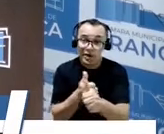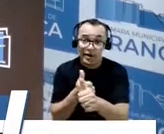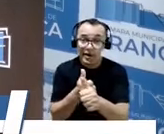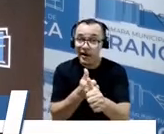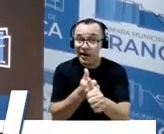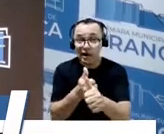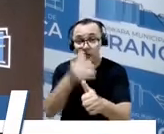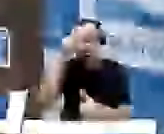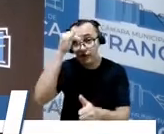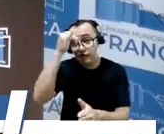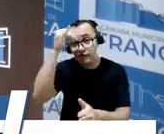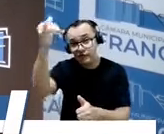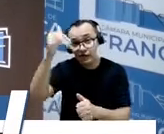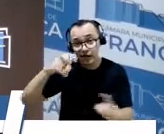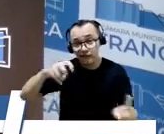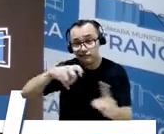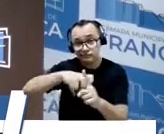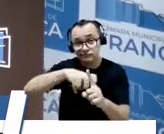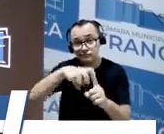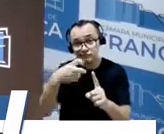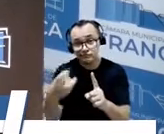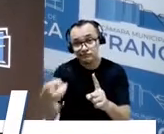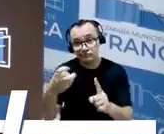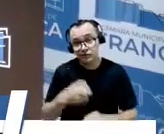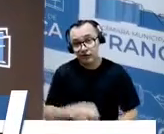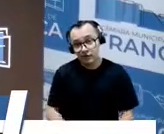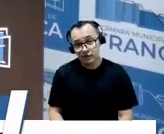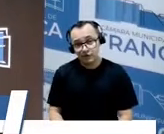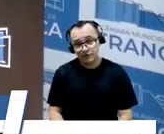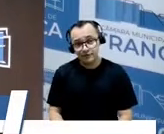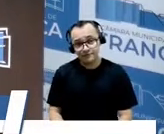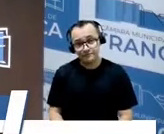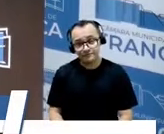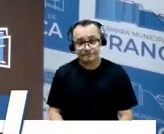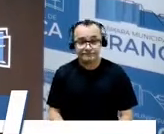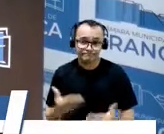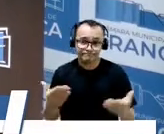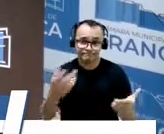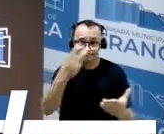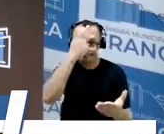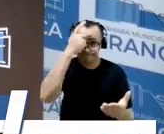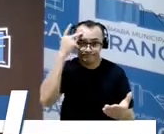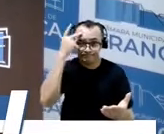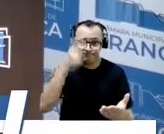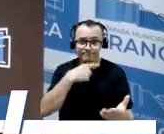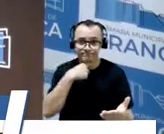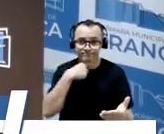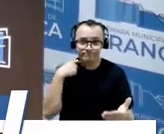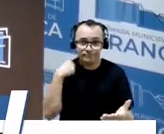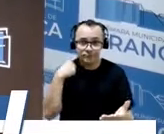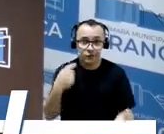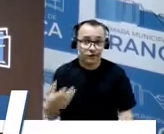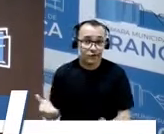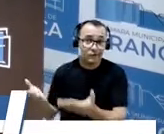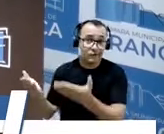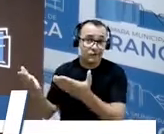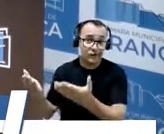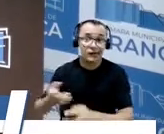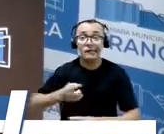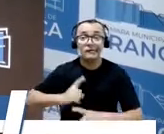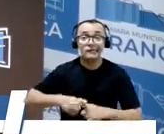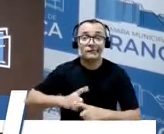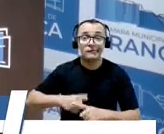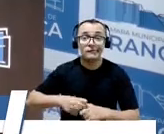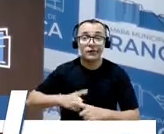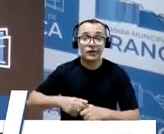aconteceu nessa situação aí. A gente perdeu uma vida de uma pessoa por conta de uma